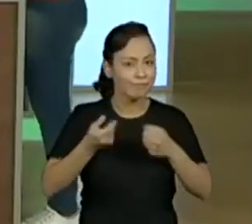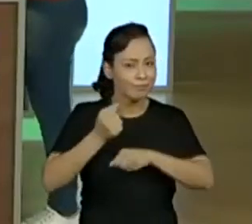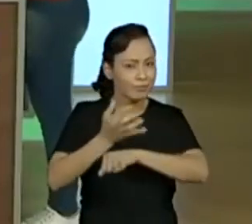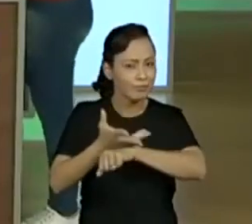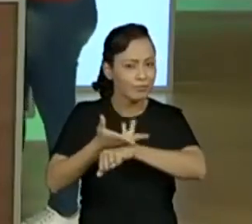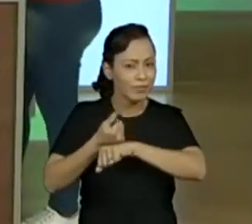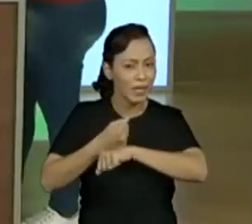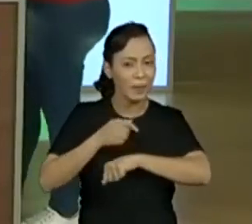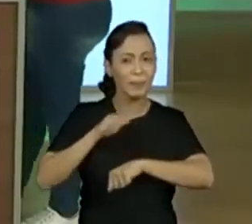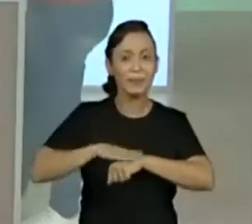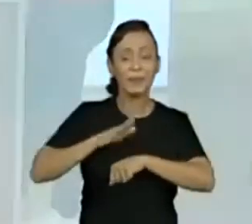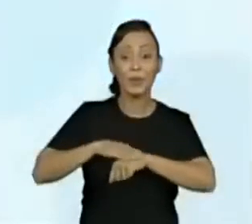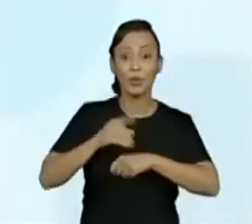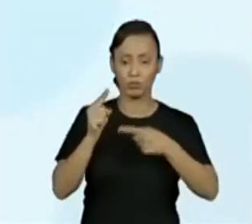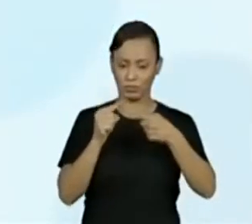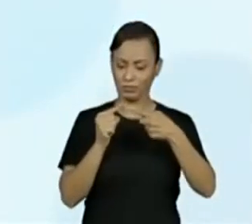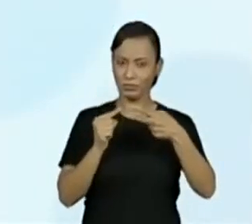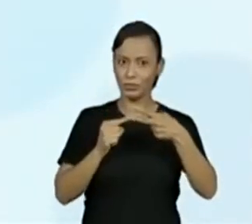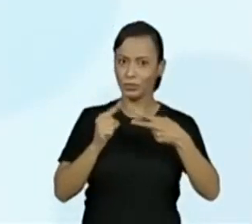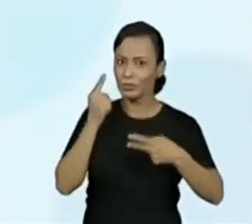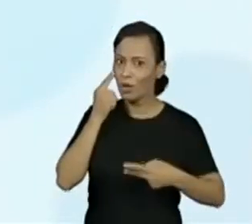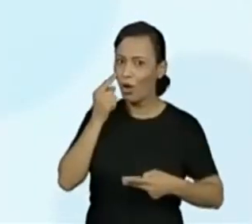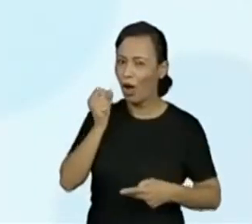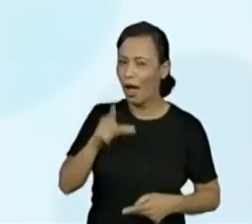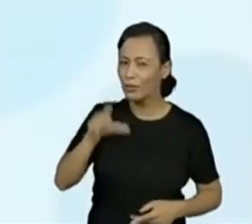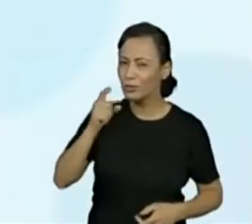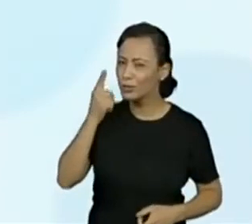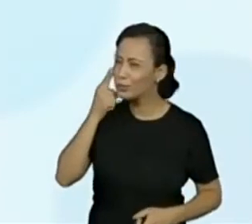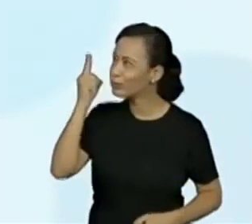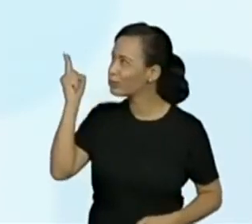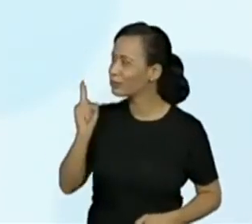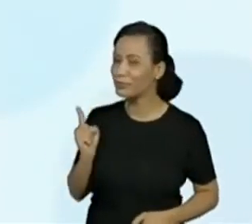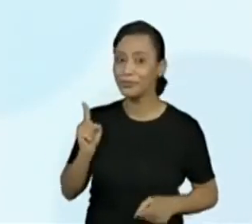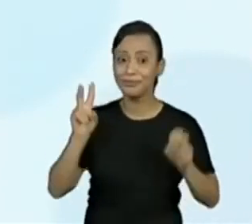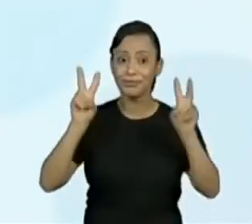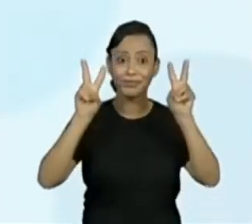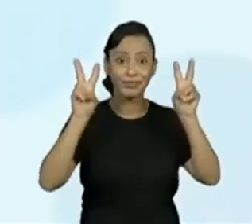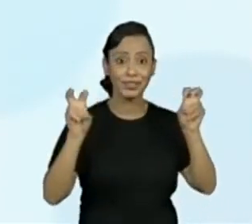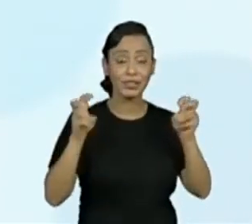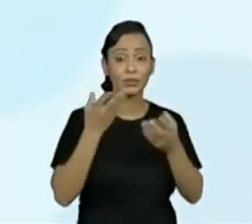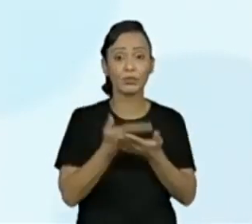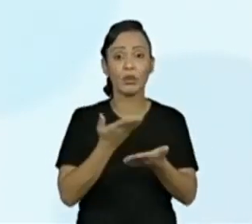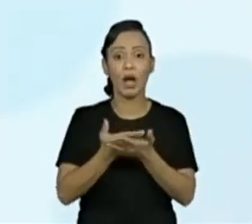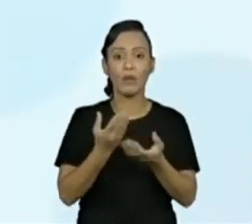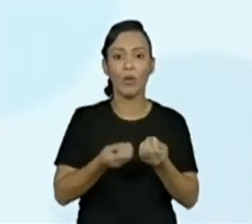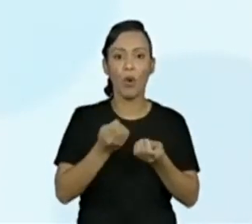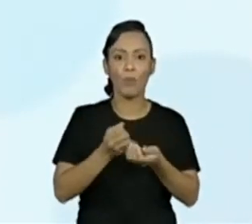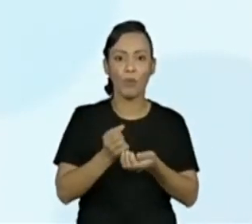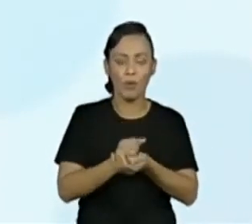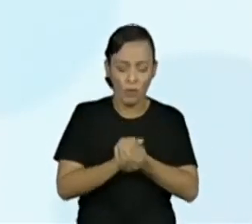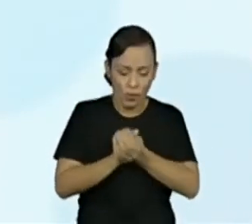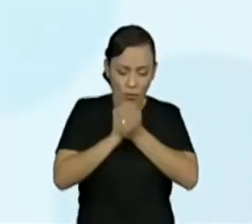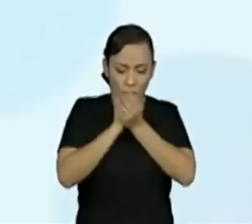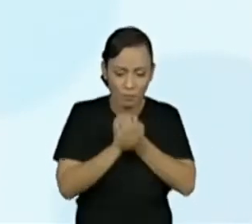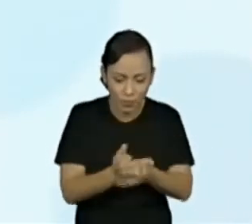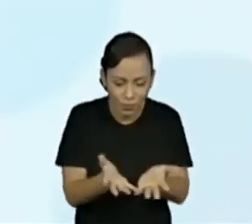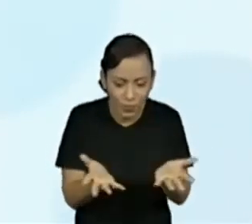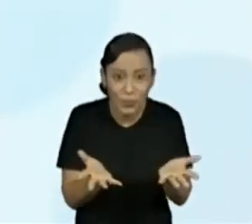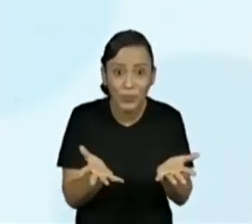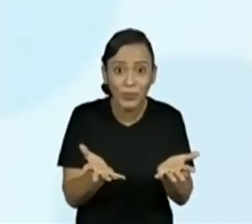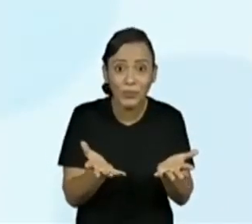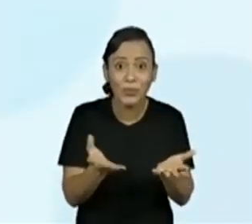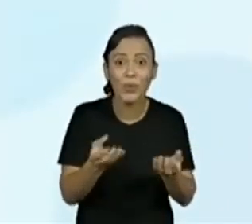não. Duas. Mais duas. Título da aula, o jogo de dados, olha só. Isso. Código da